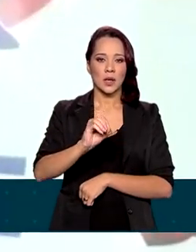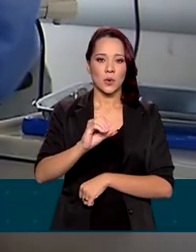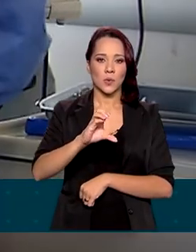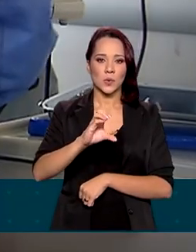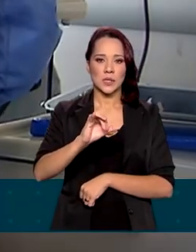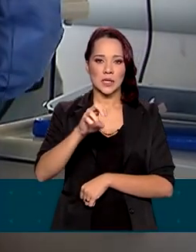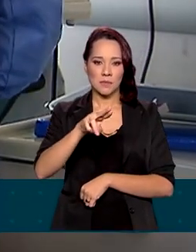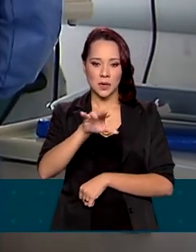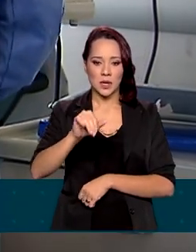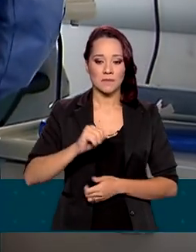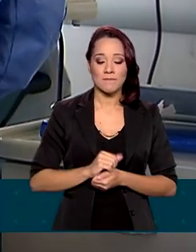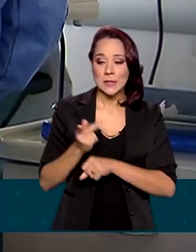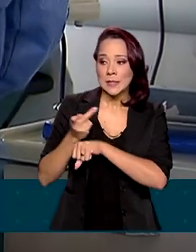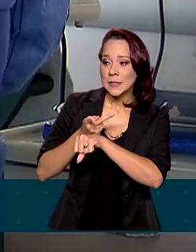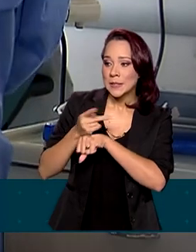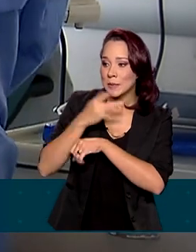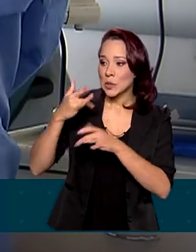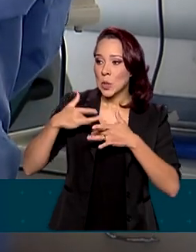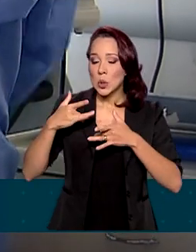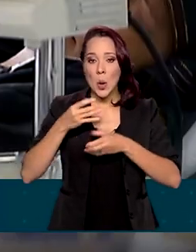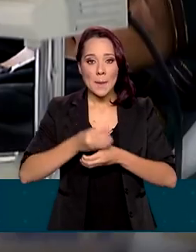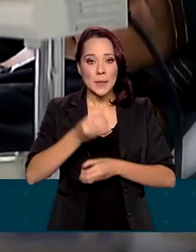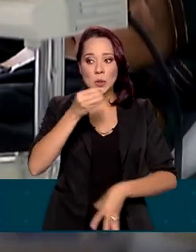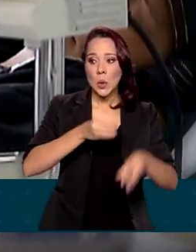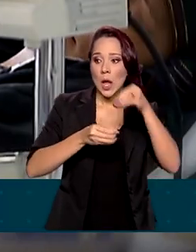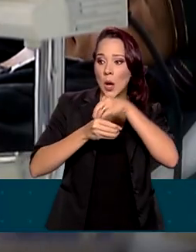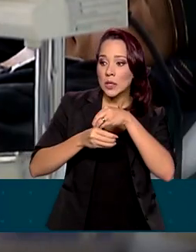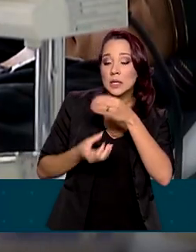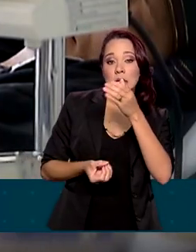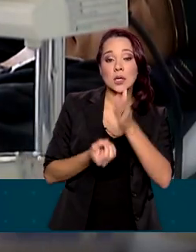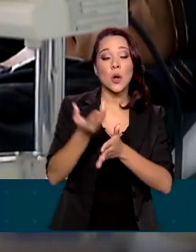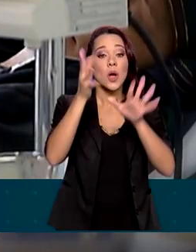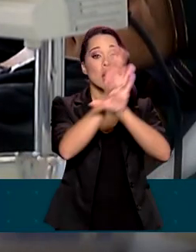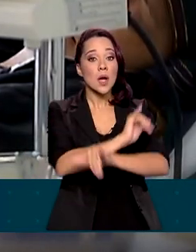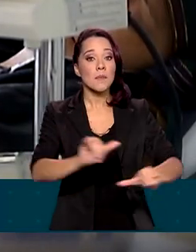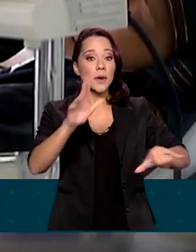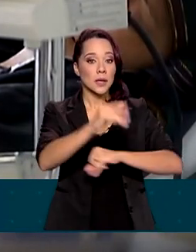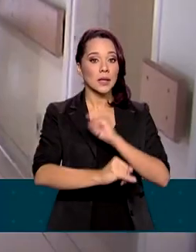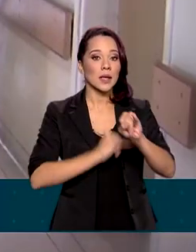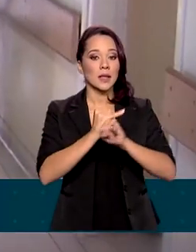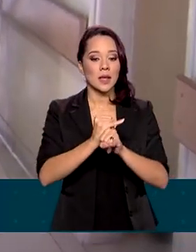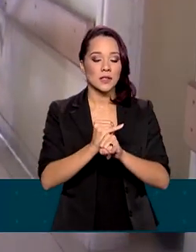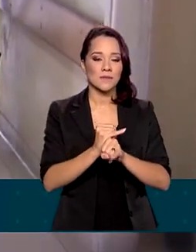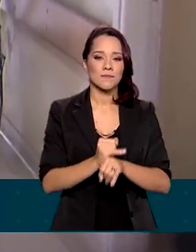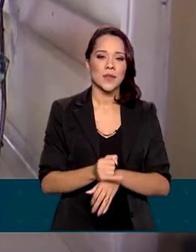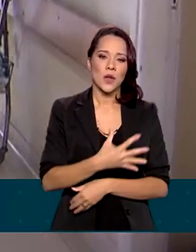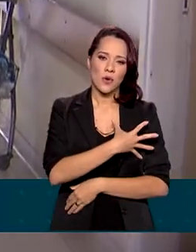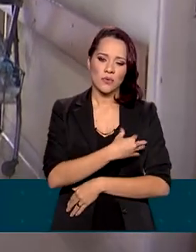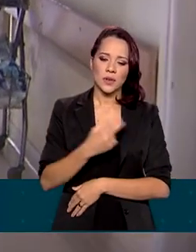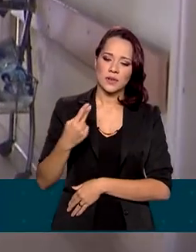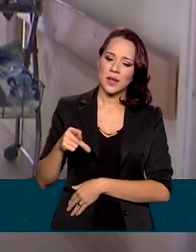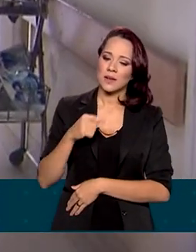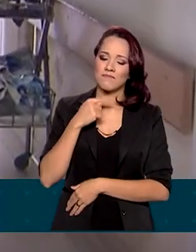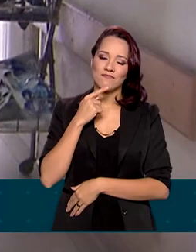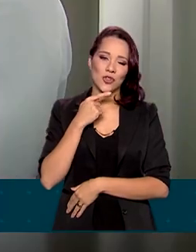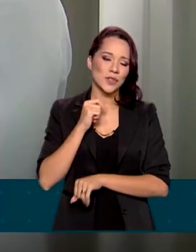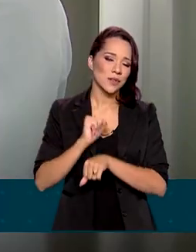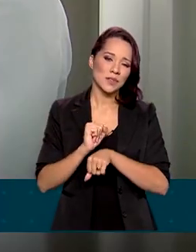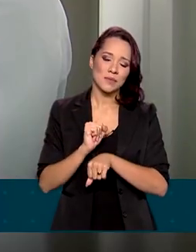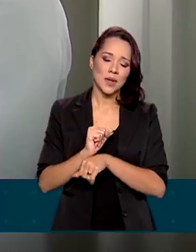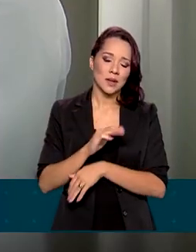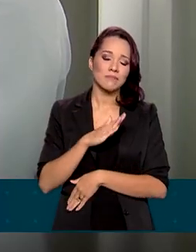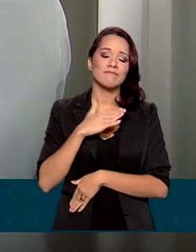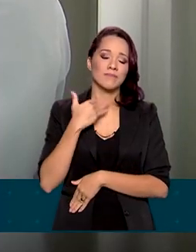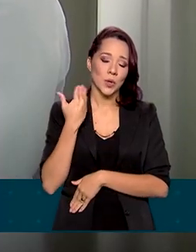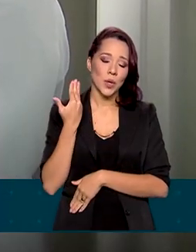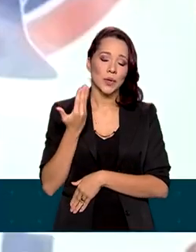aguda. Na busca por um doador de medula óssea, criou uma campanha na internet. O pequeno não resistiu à espera e